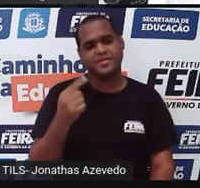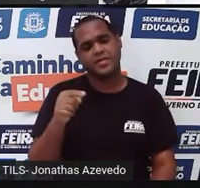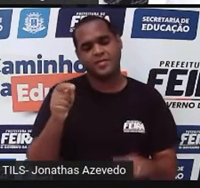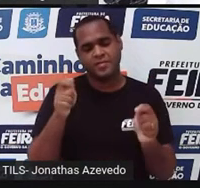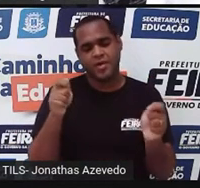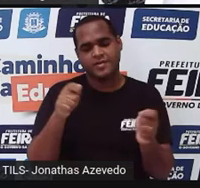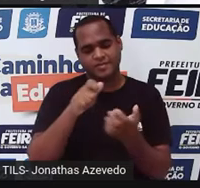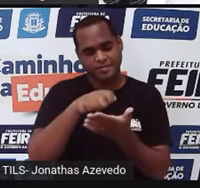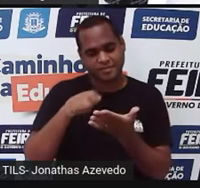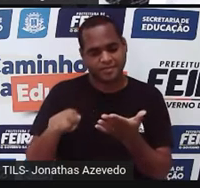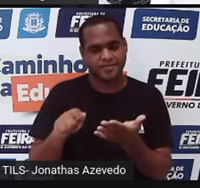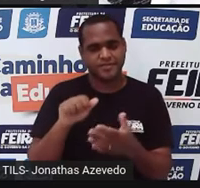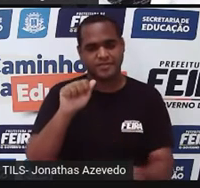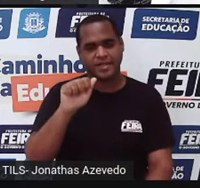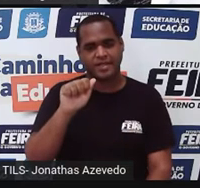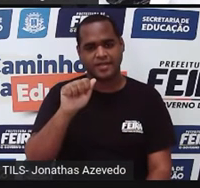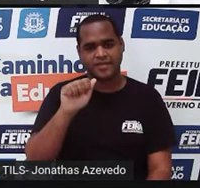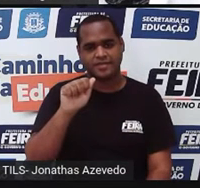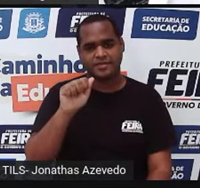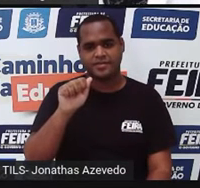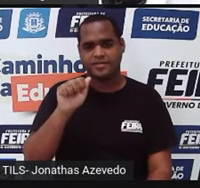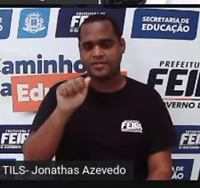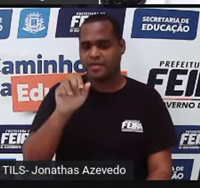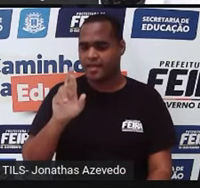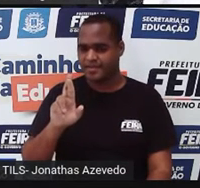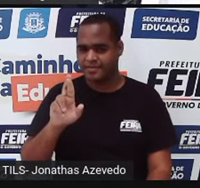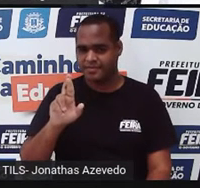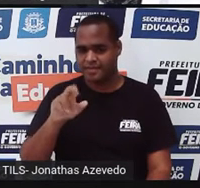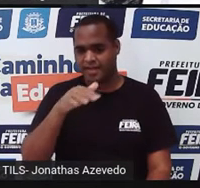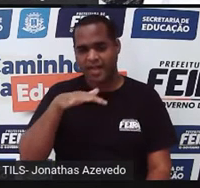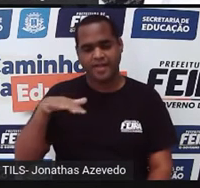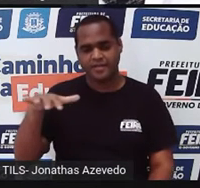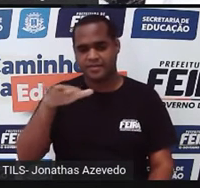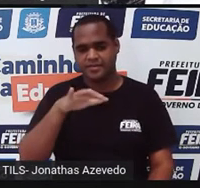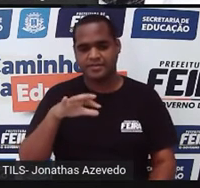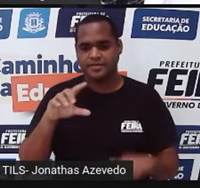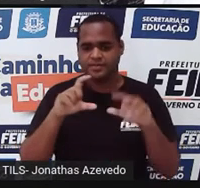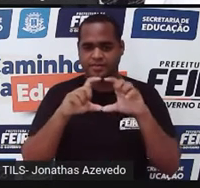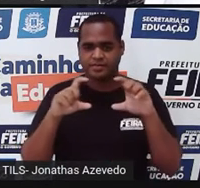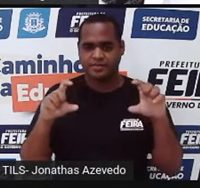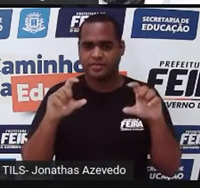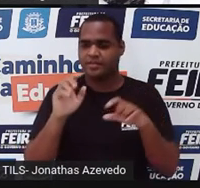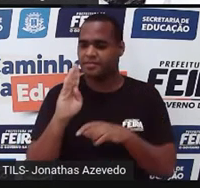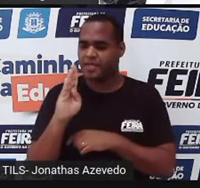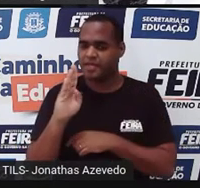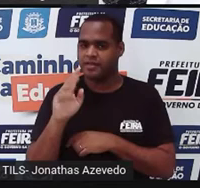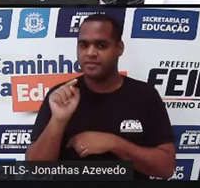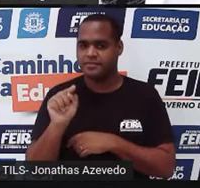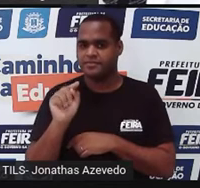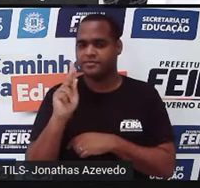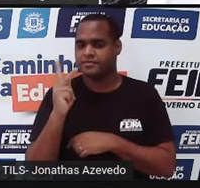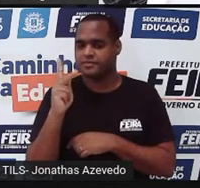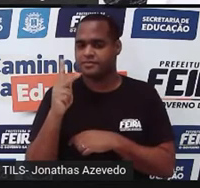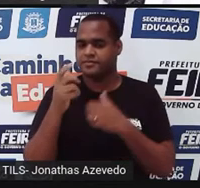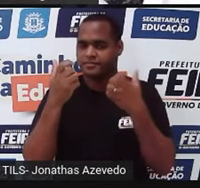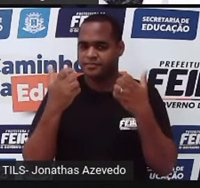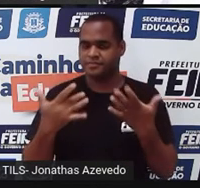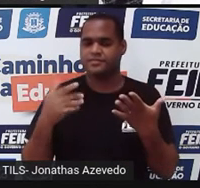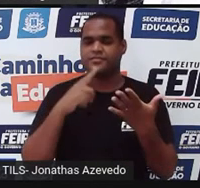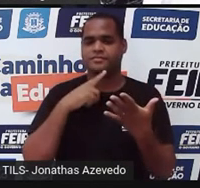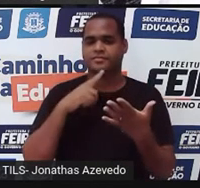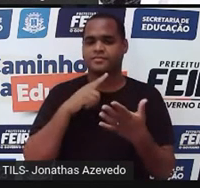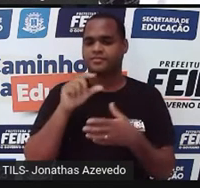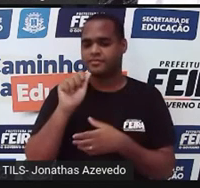escrever AR. Esse AR significa a área do retângulo. É igual a B vezes H. B é o comprimento.